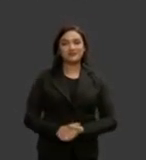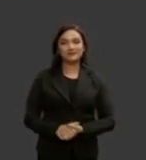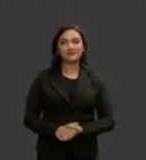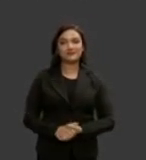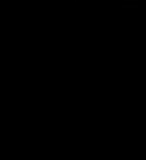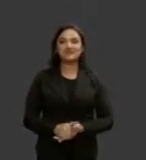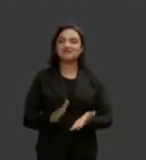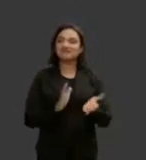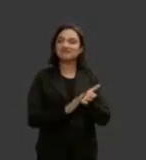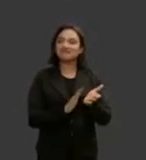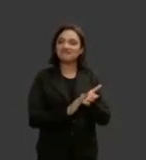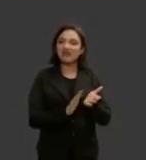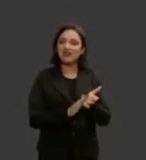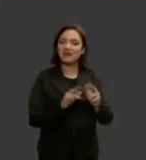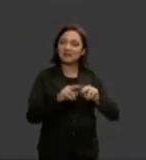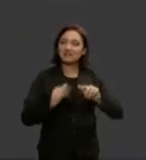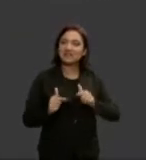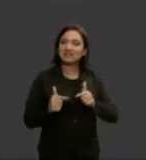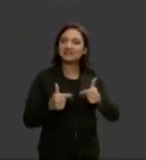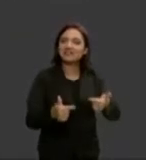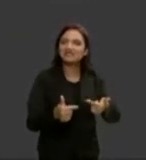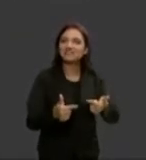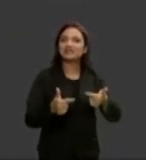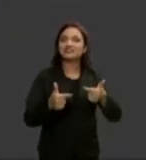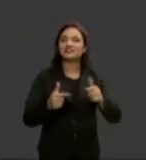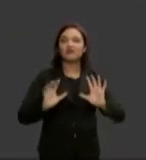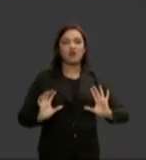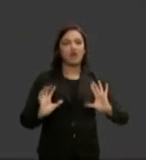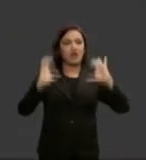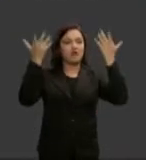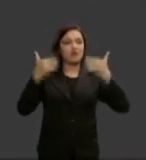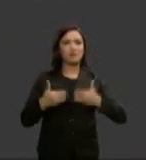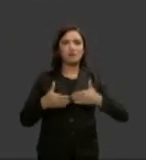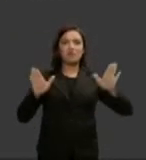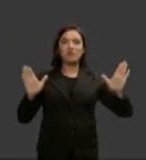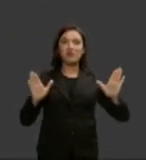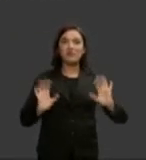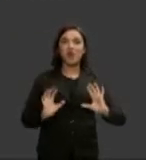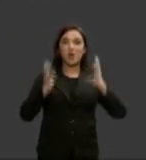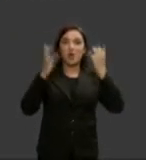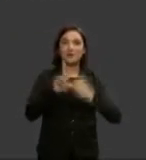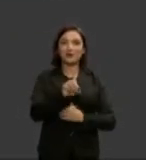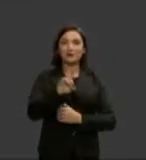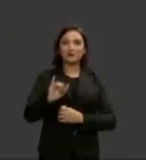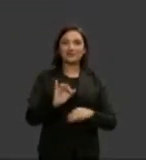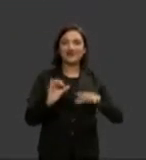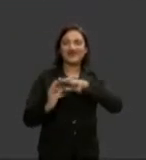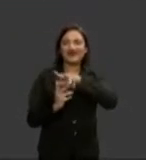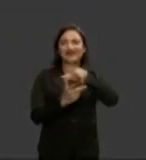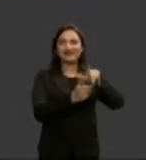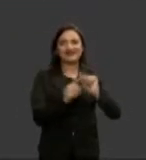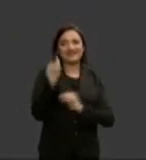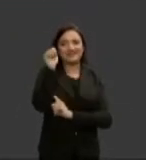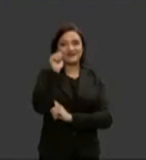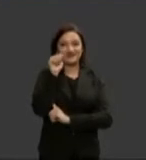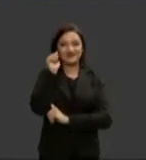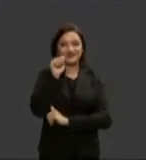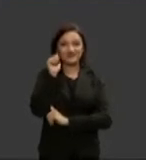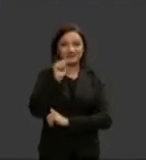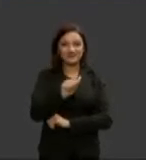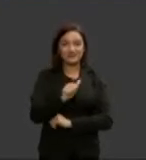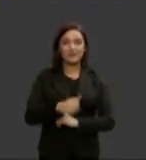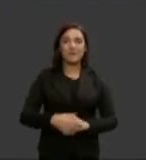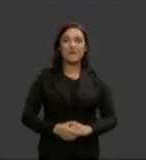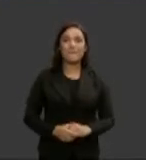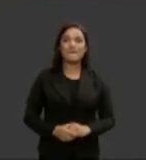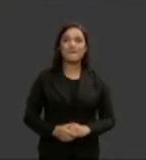belíssima iniciativa e organização deste evento em comemoração ao Dia Internacional da Mulher em nome do senhor ministro